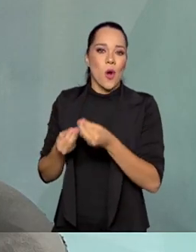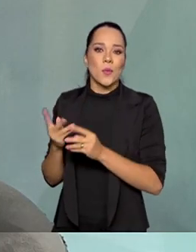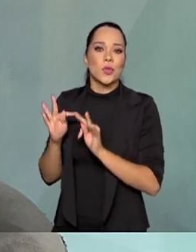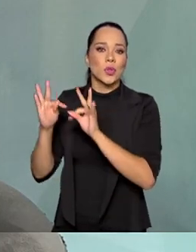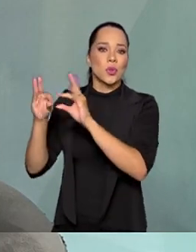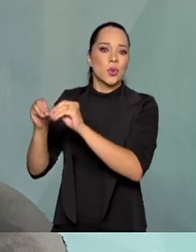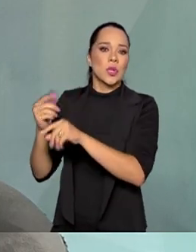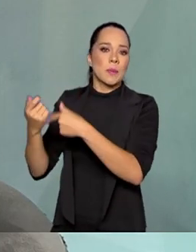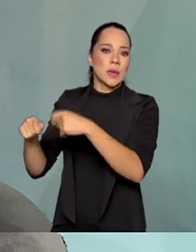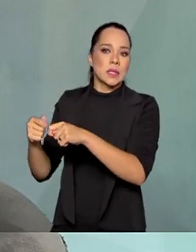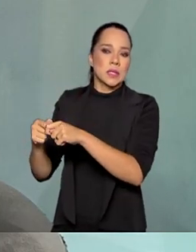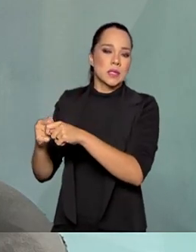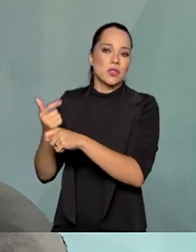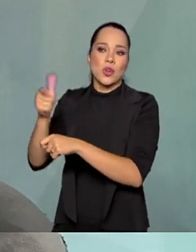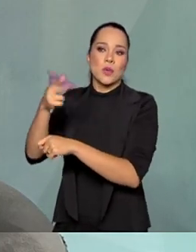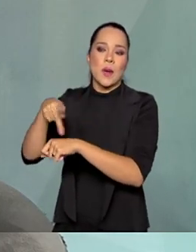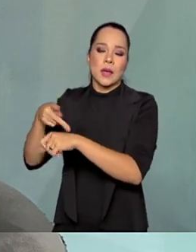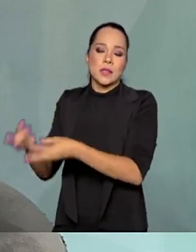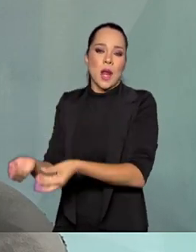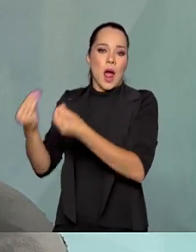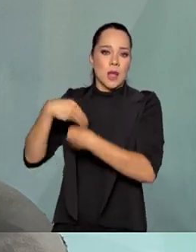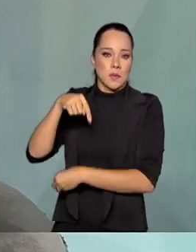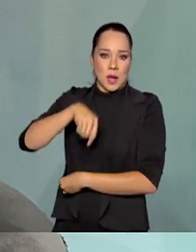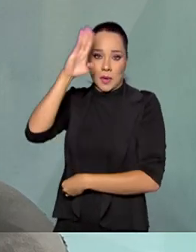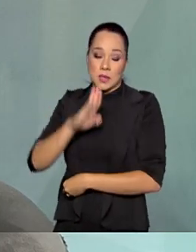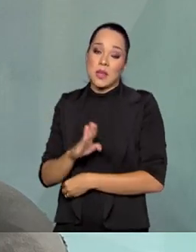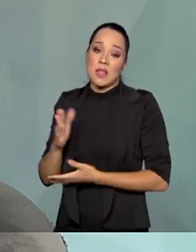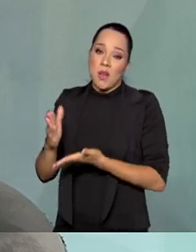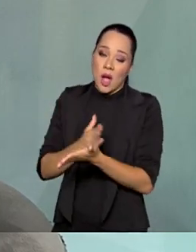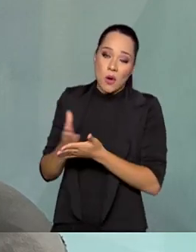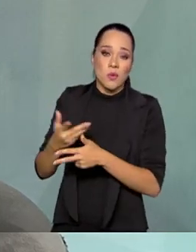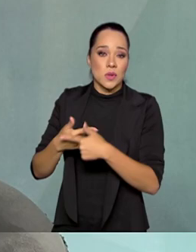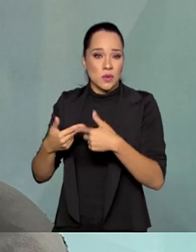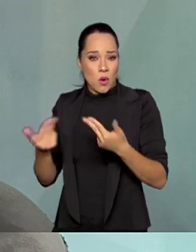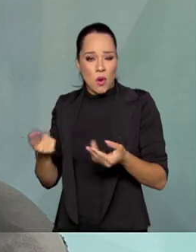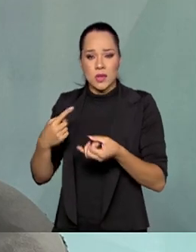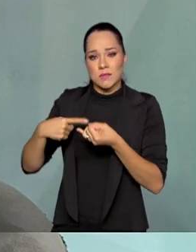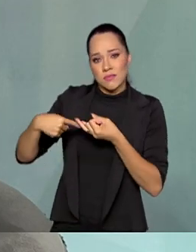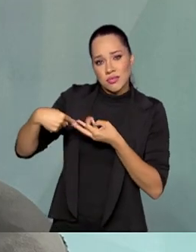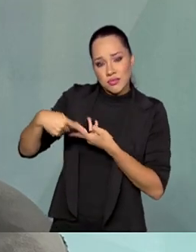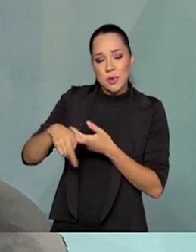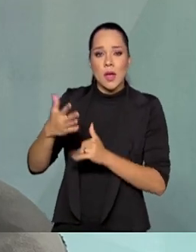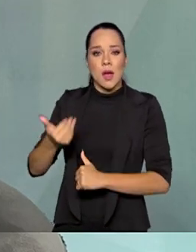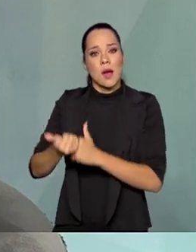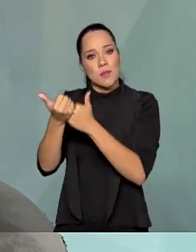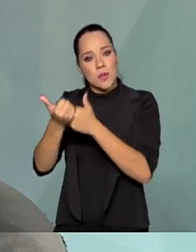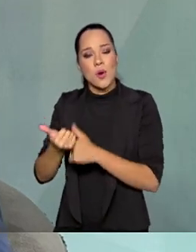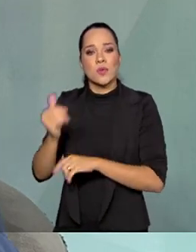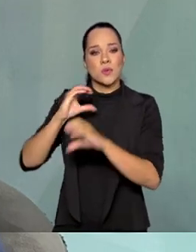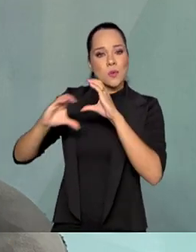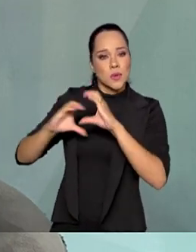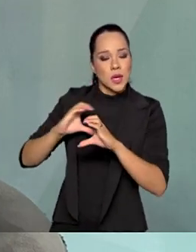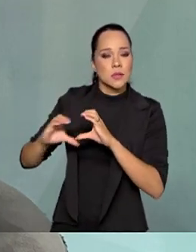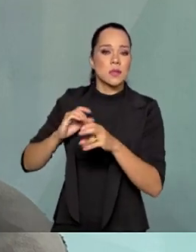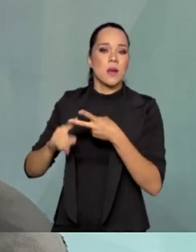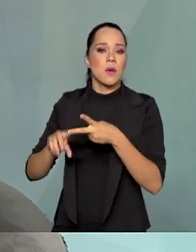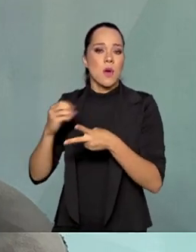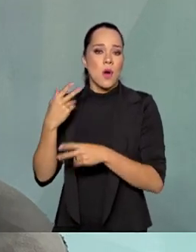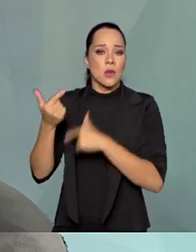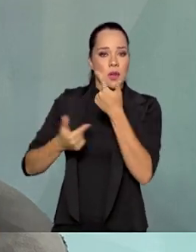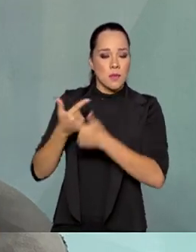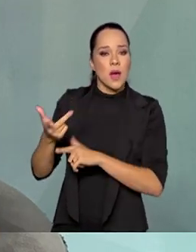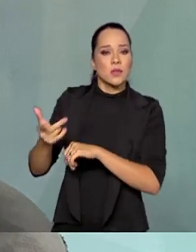tudo o que elas vão precisar de fora. Então, alguns insumos, alguns equipamentos, alguns apoios de comunicação ou serviço